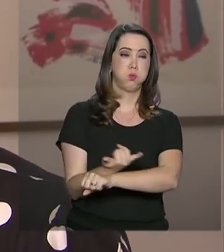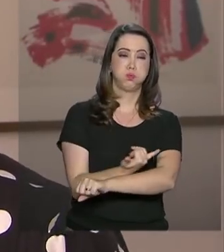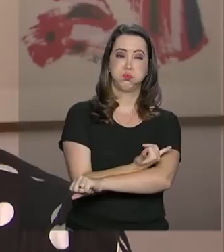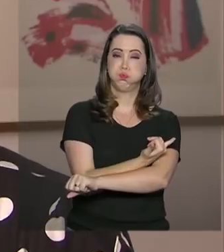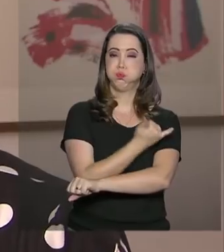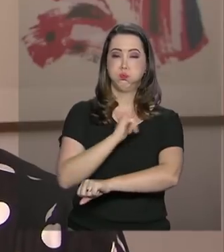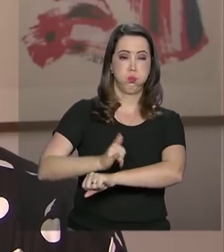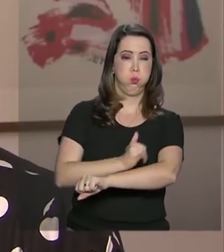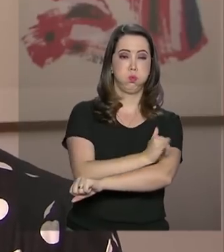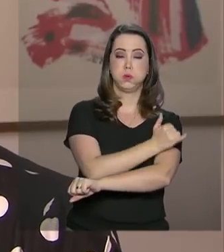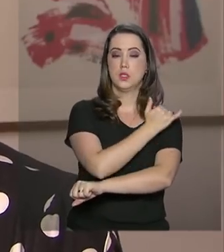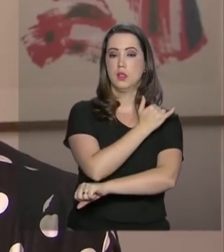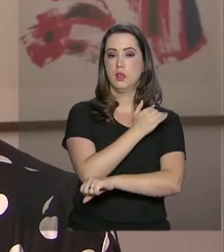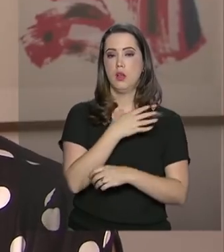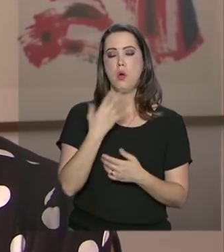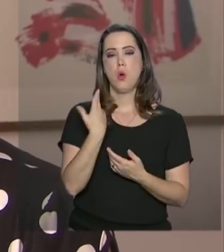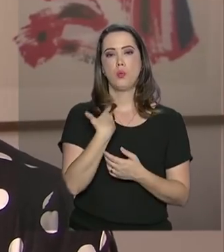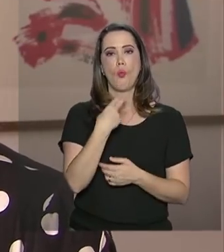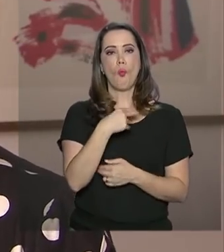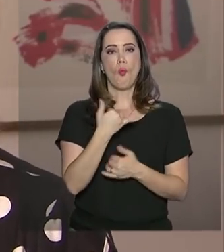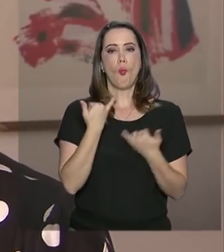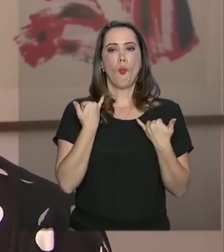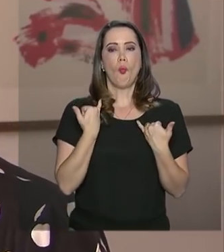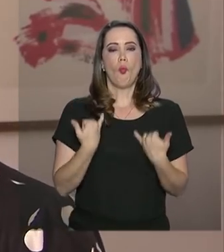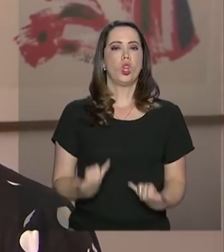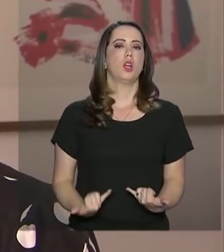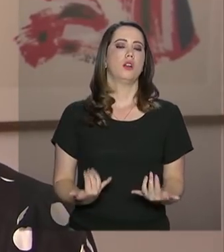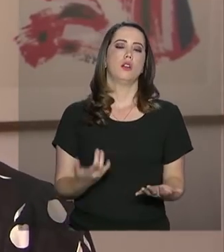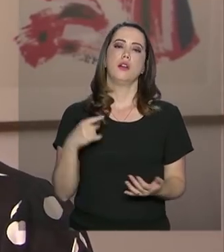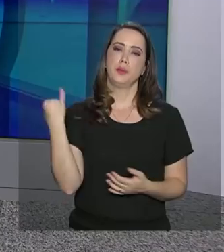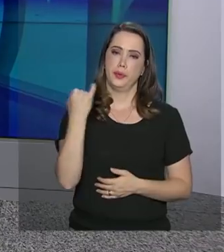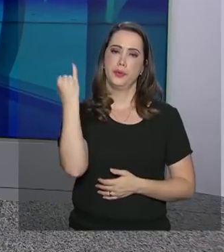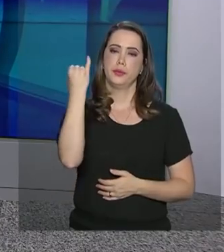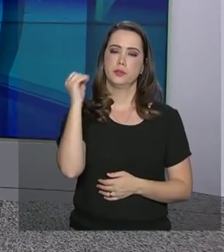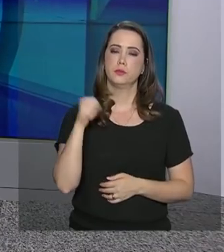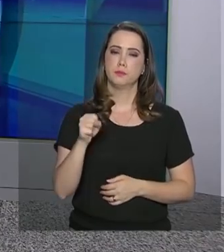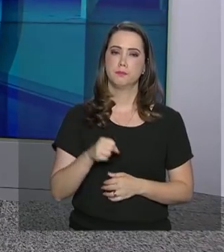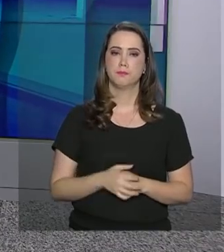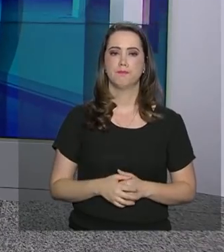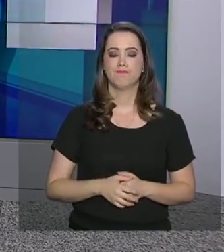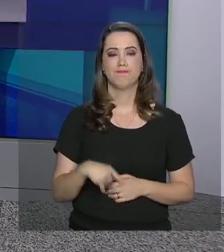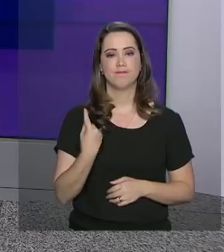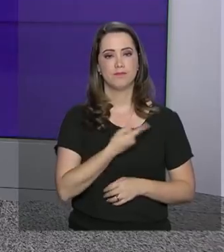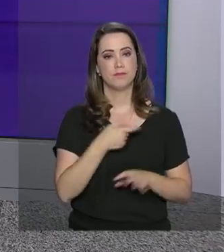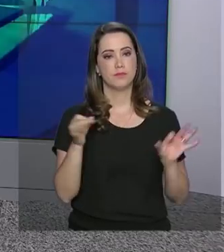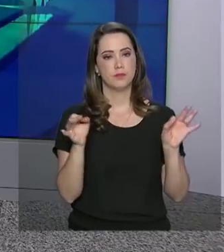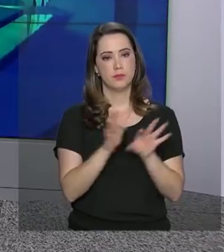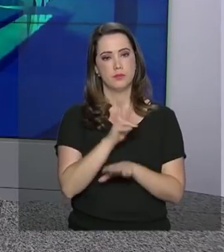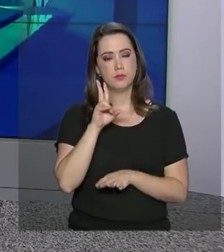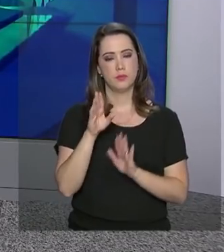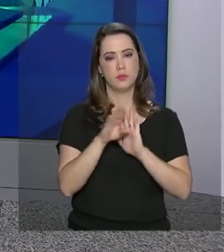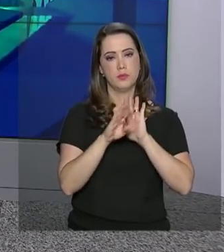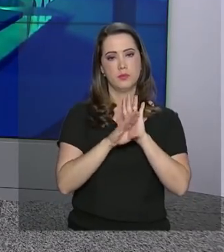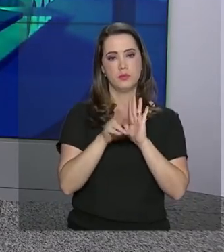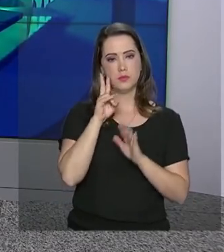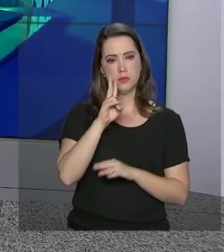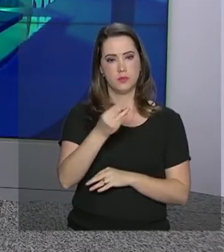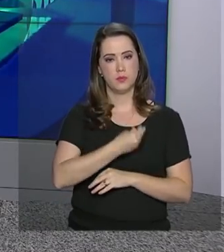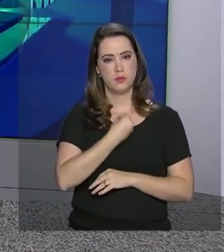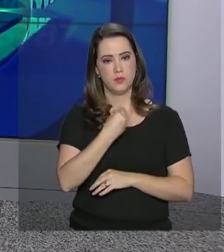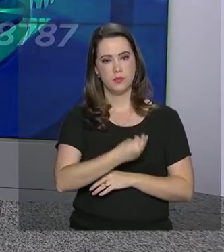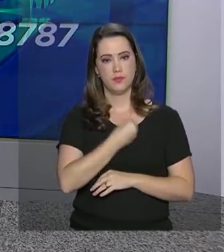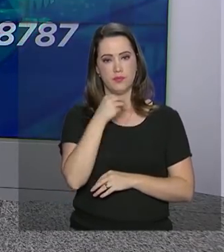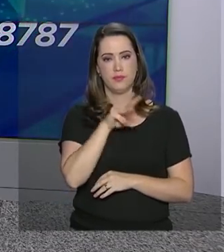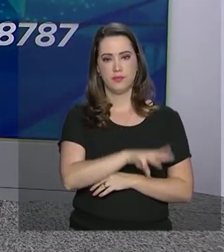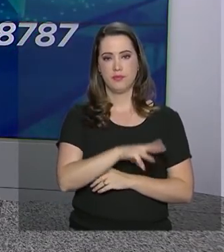Eu acho que no que a gente puder colaborar é importante. Nós ficamos por aqui. Toda a nossa programação você